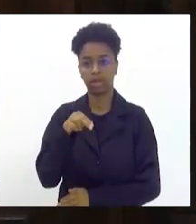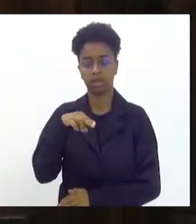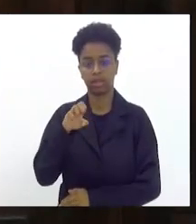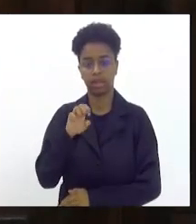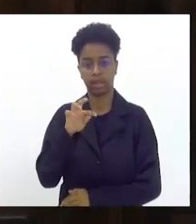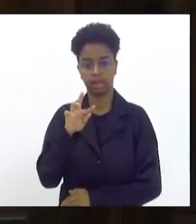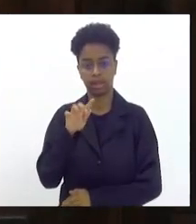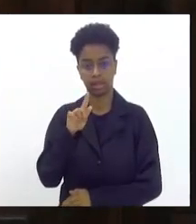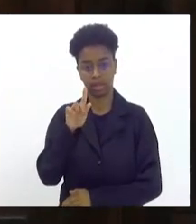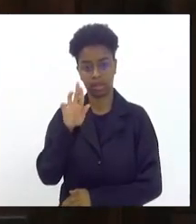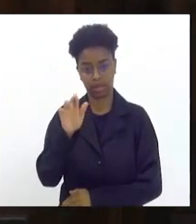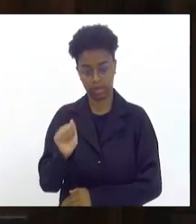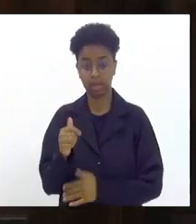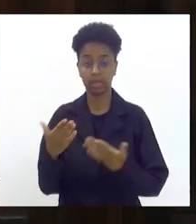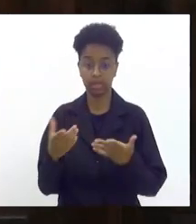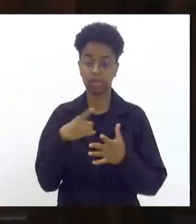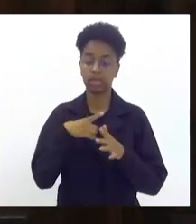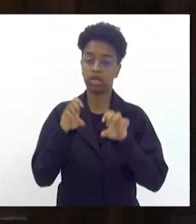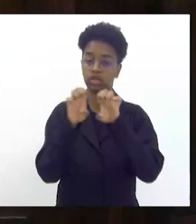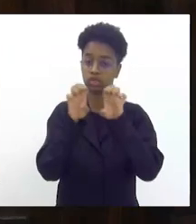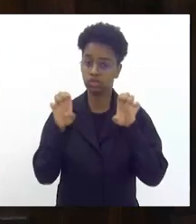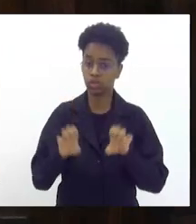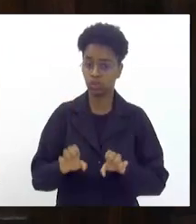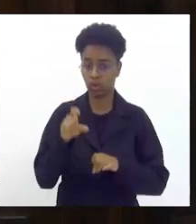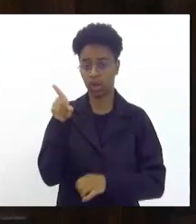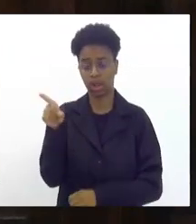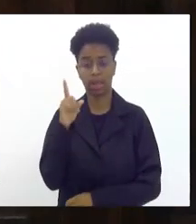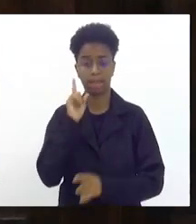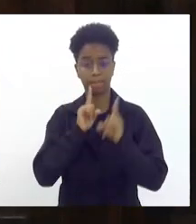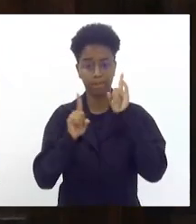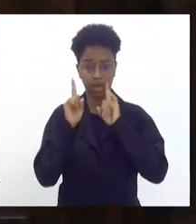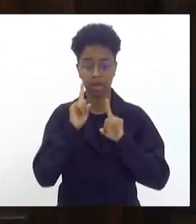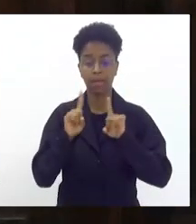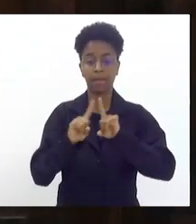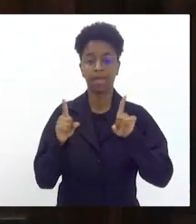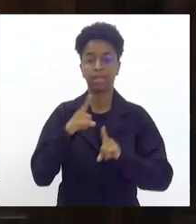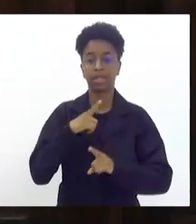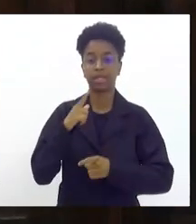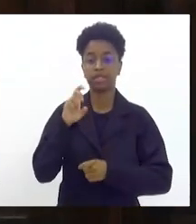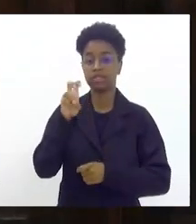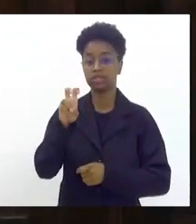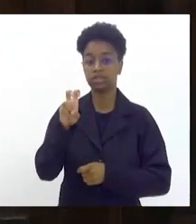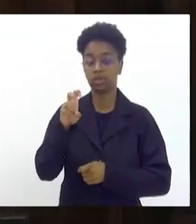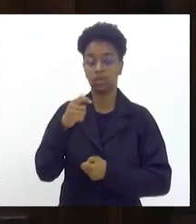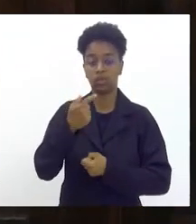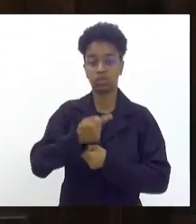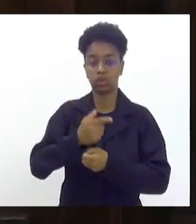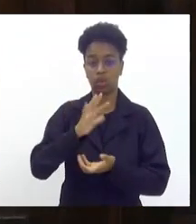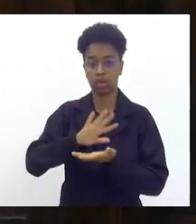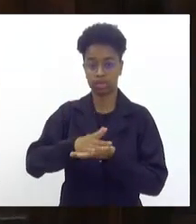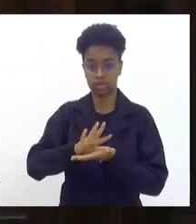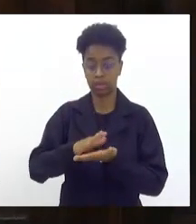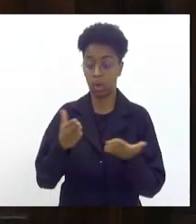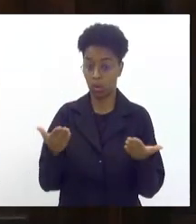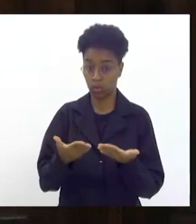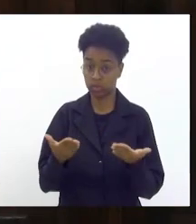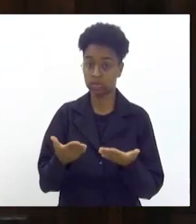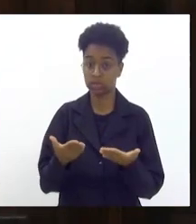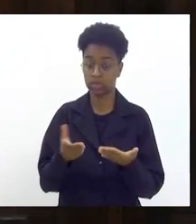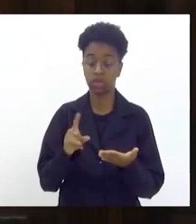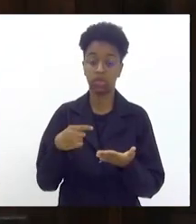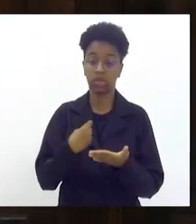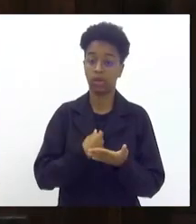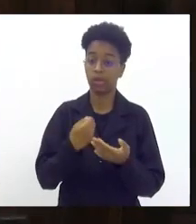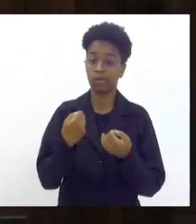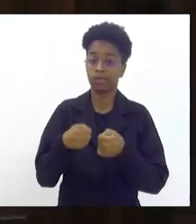E hoje, apesar de toda a estrutura que tem Maricá, cinco escolas de samba de Maricá, hoje, solicita o nosso trabalho